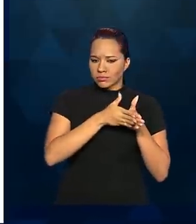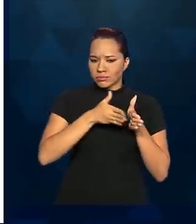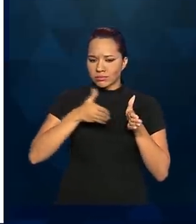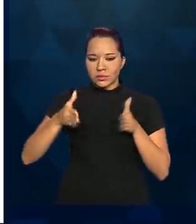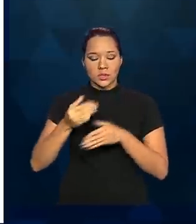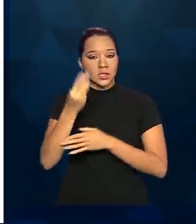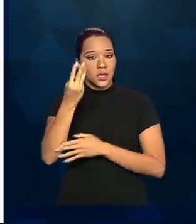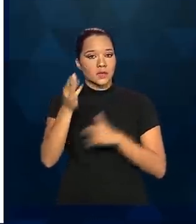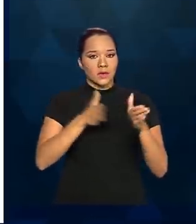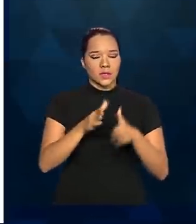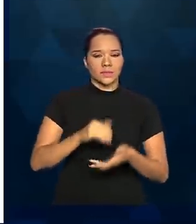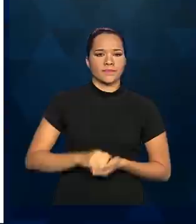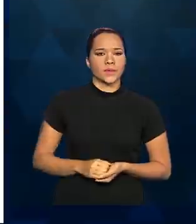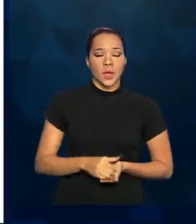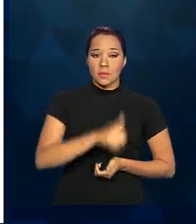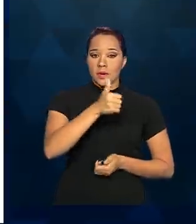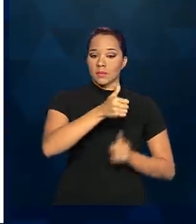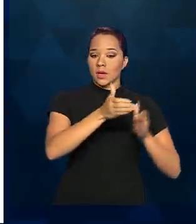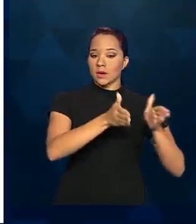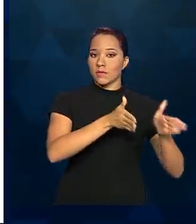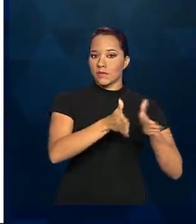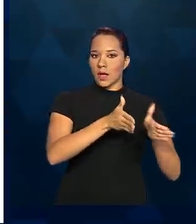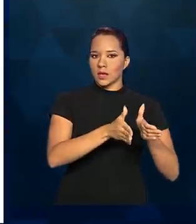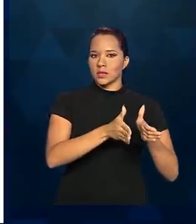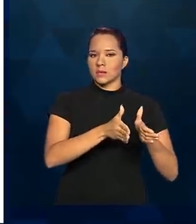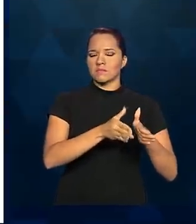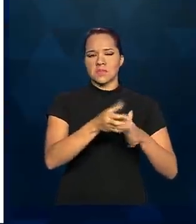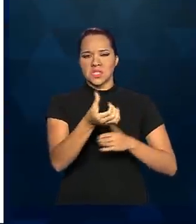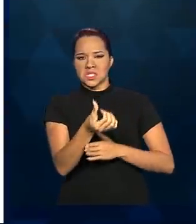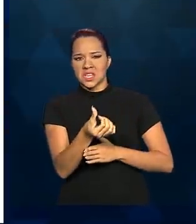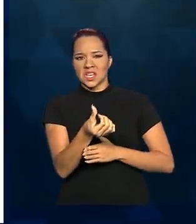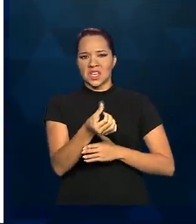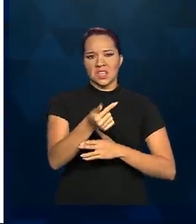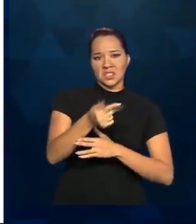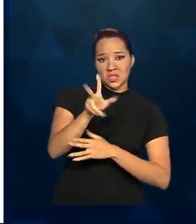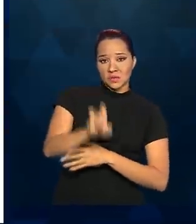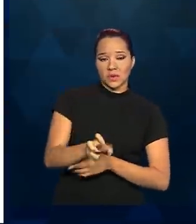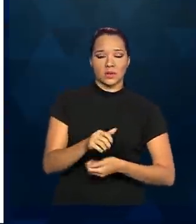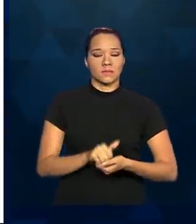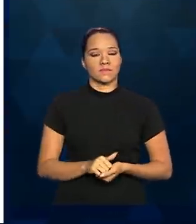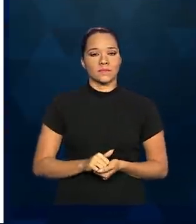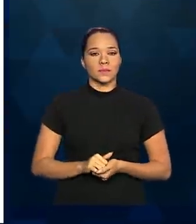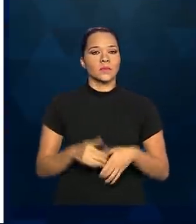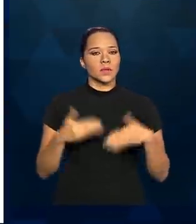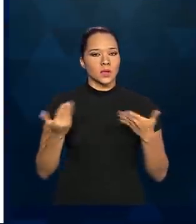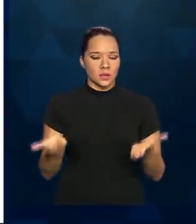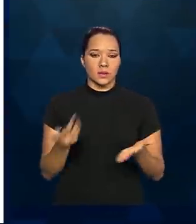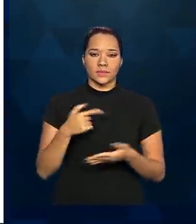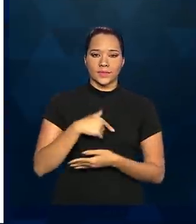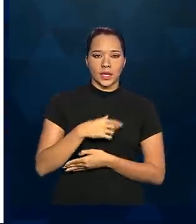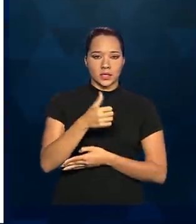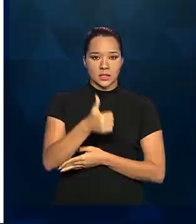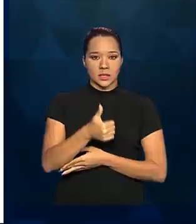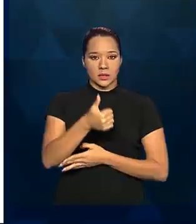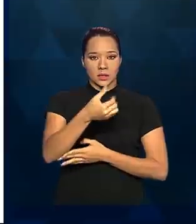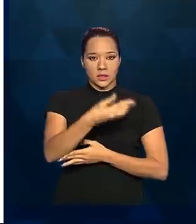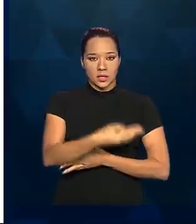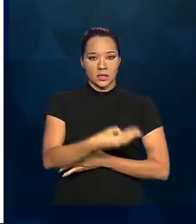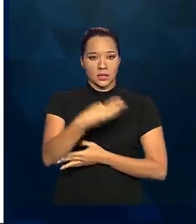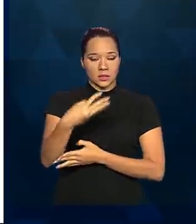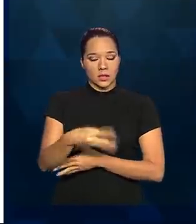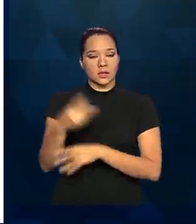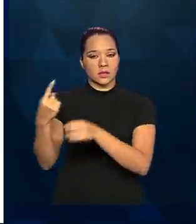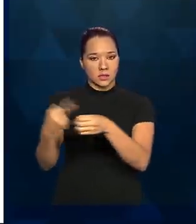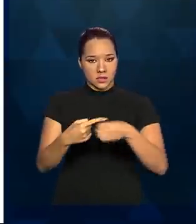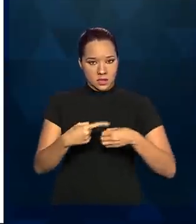também. Porém, sempre ficou ao redor de seis, sete vezes. Ou seja, nessas 133 cidades,